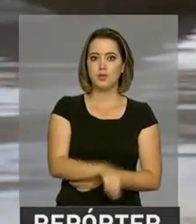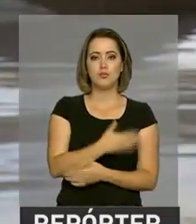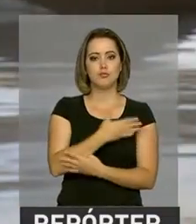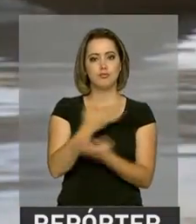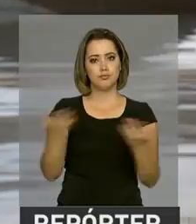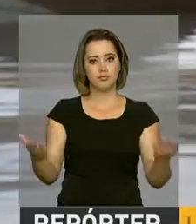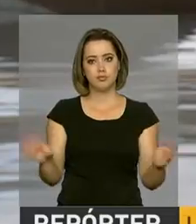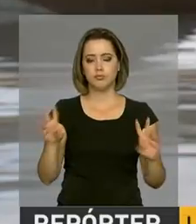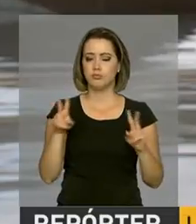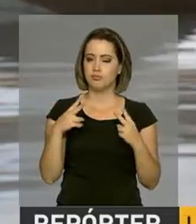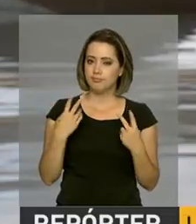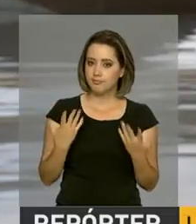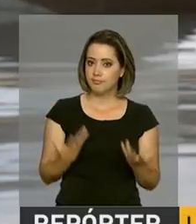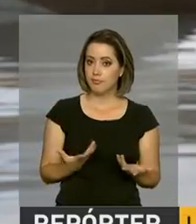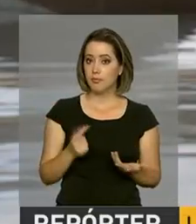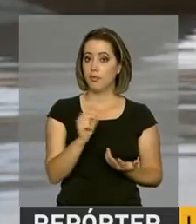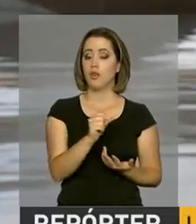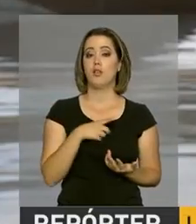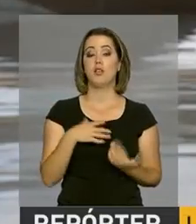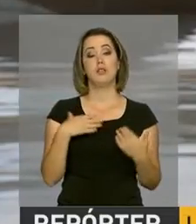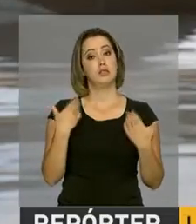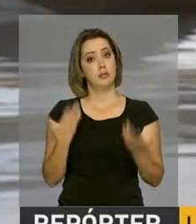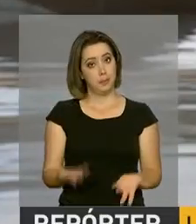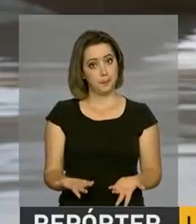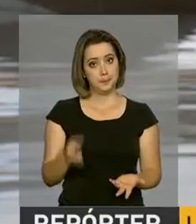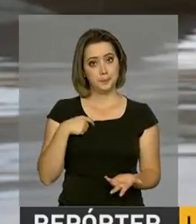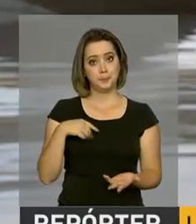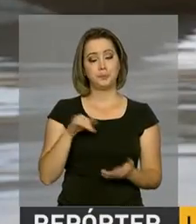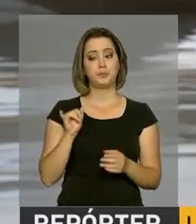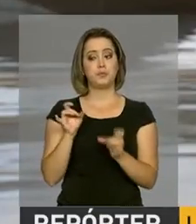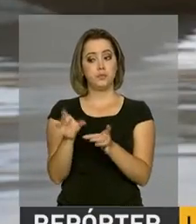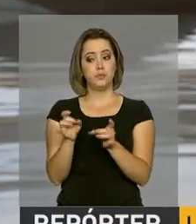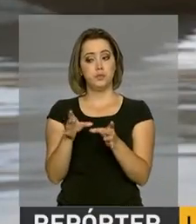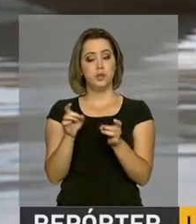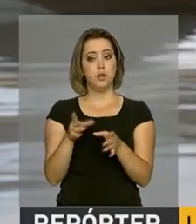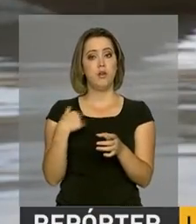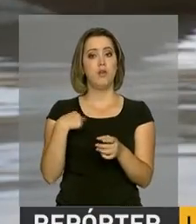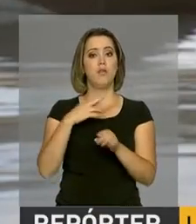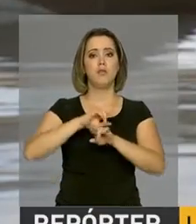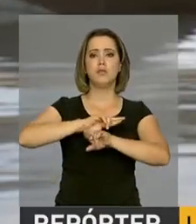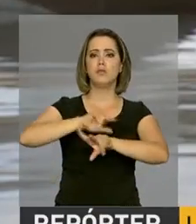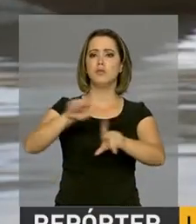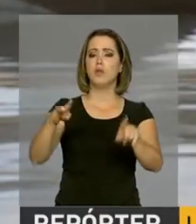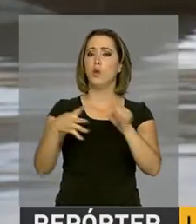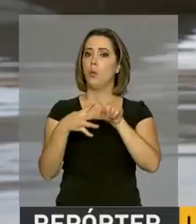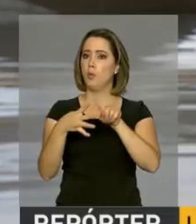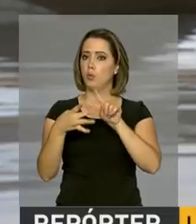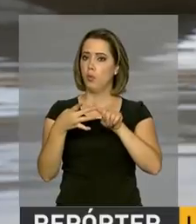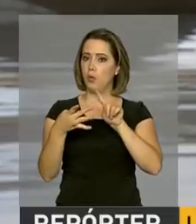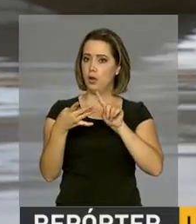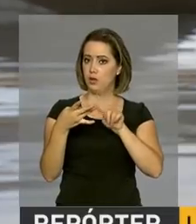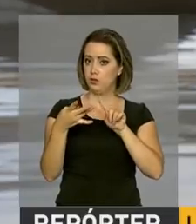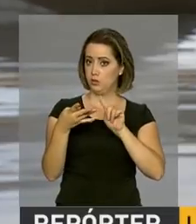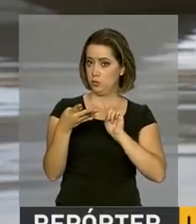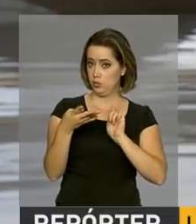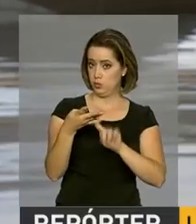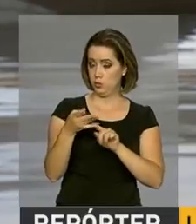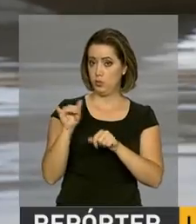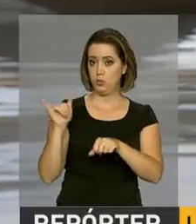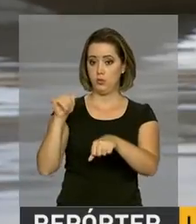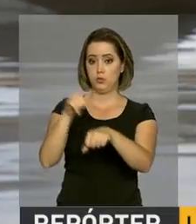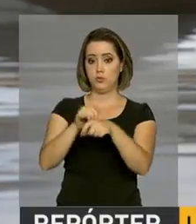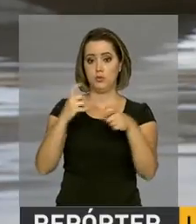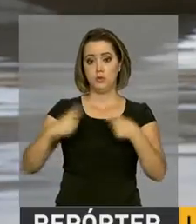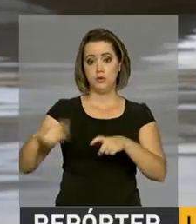Boa tarde também a todos que nos acompanham. Pois é, o leilão será para os aeroportos de Porto Alegre, Salvador, Fortaleza e Florianópolis.